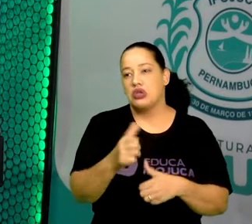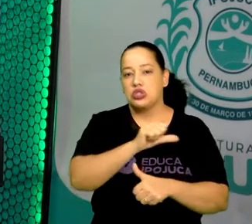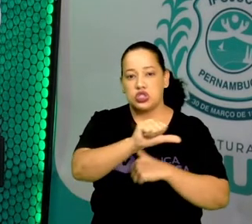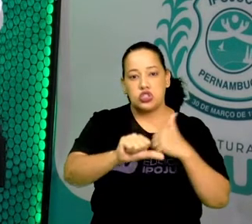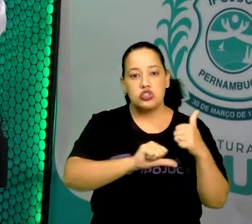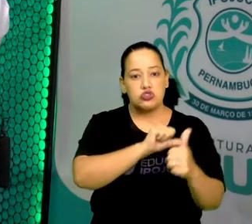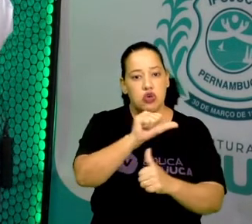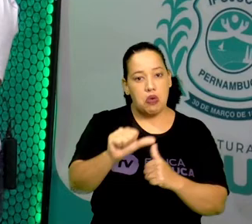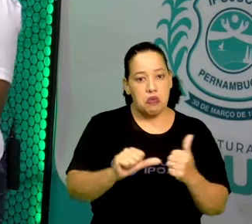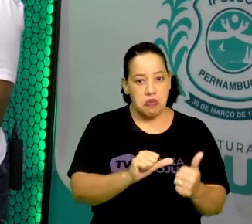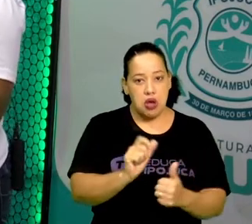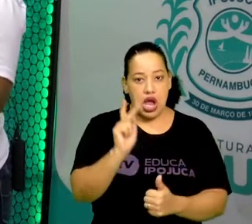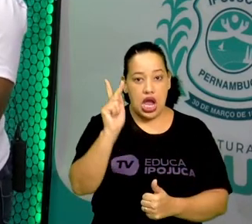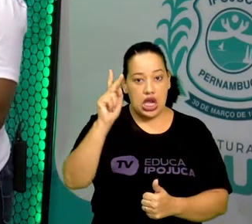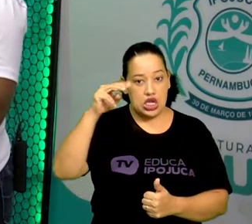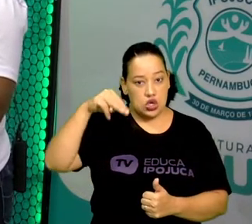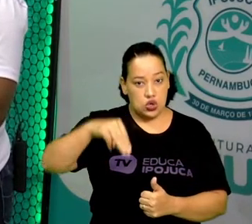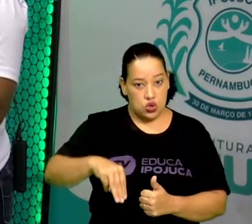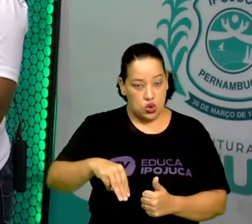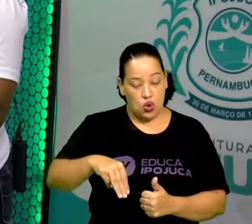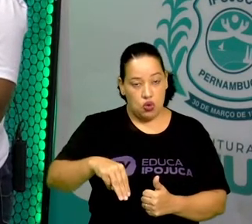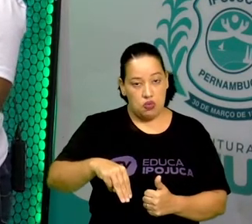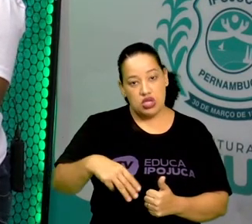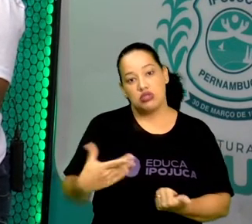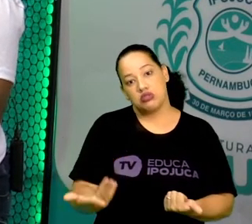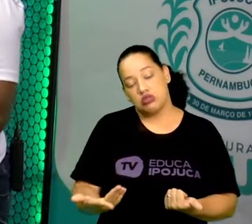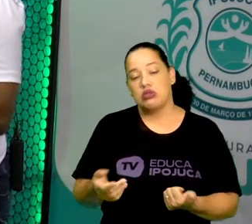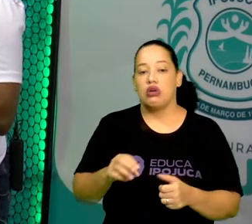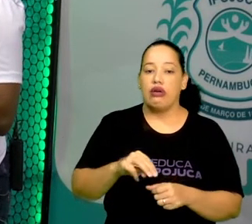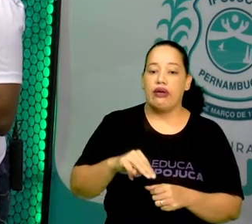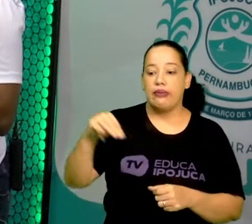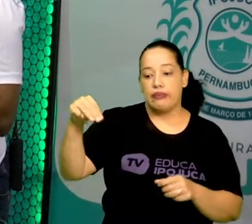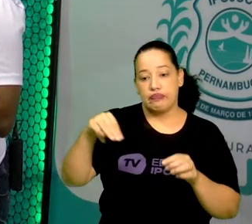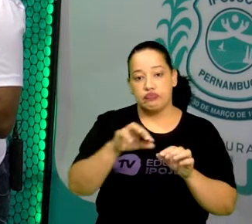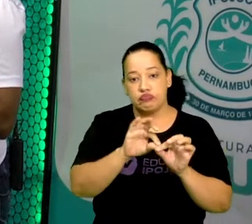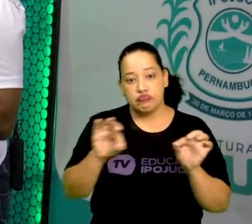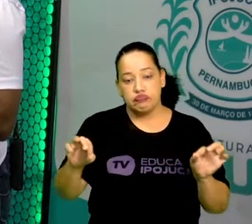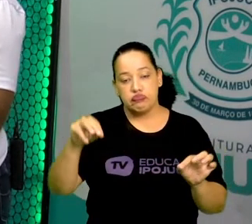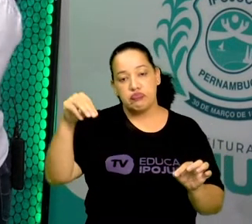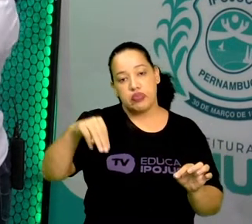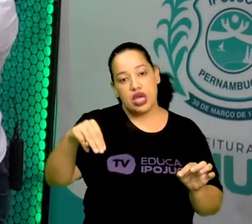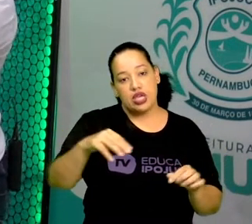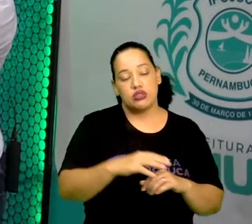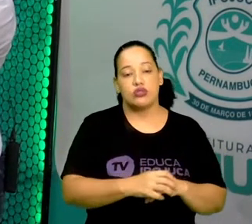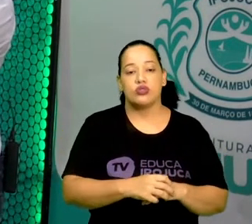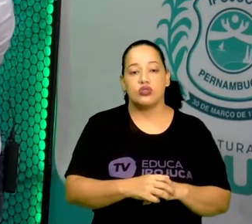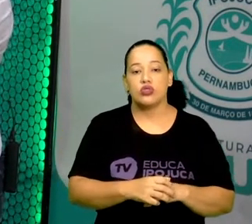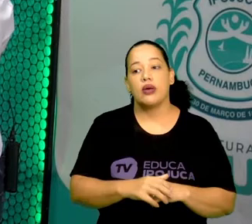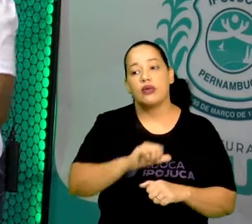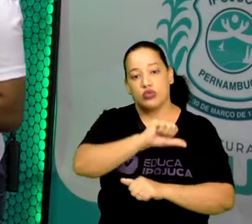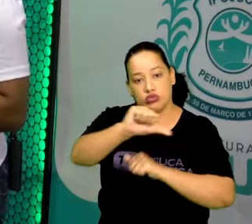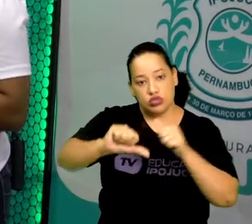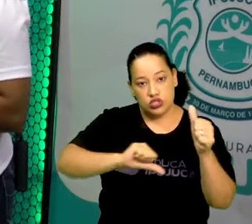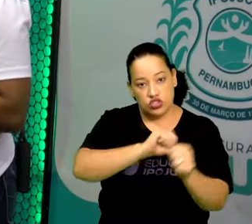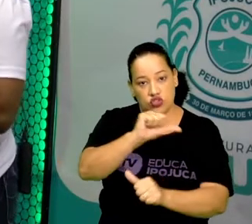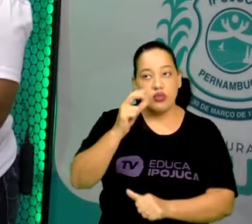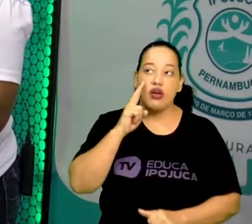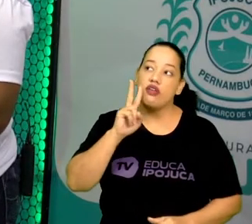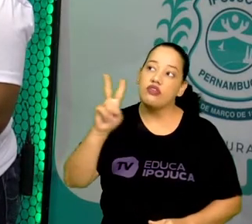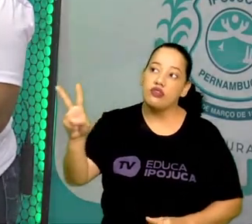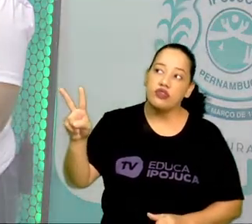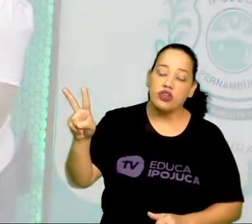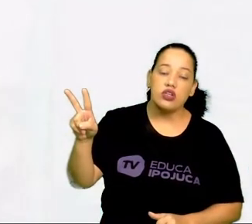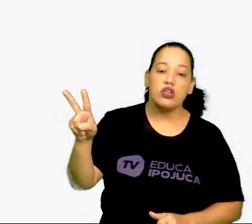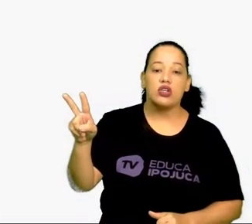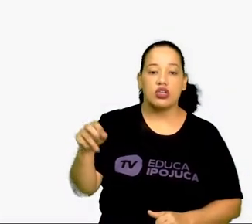em metros. 9,6 vezes 10 elevado a 12 em metros. Quilômetros. Olha ali na tabela.